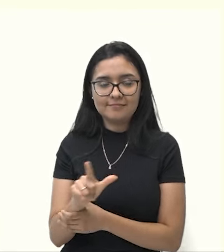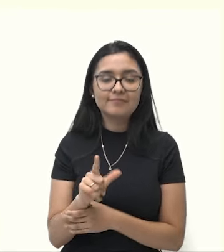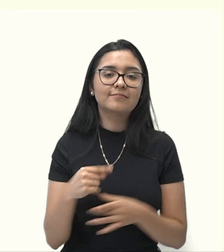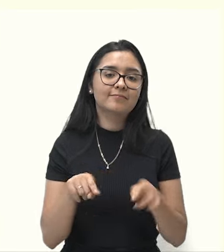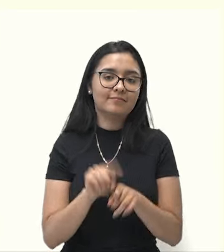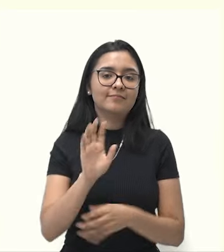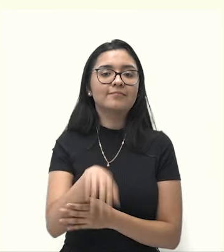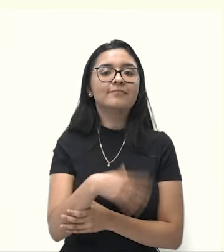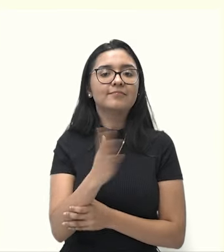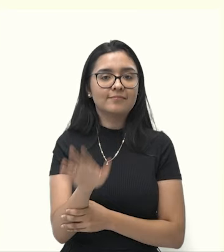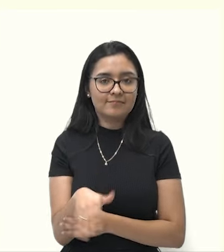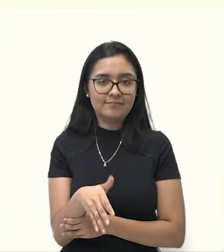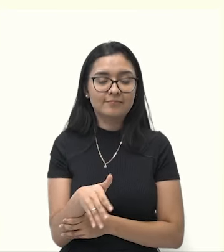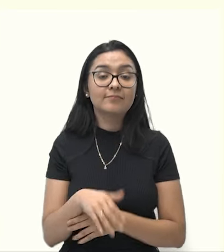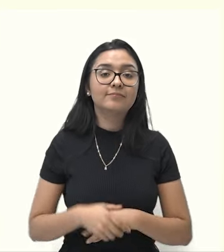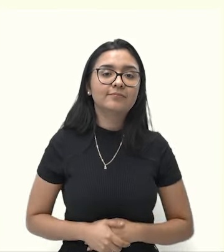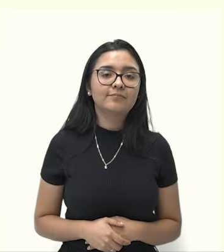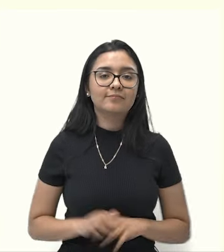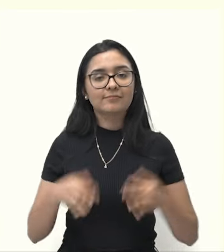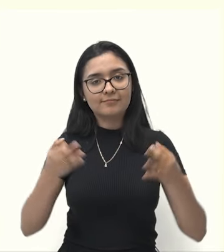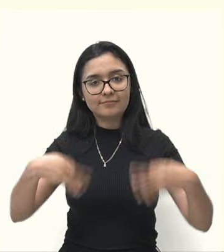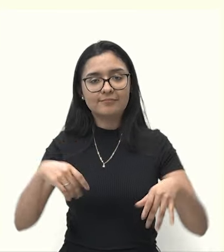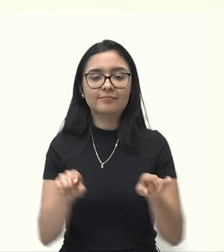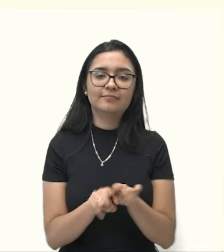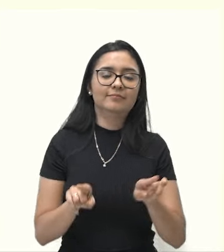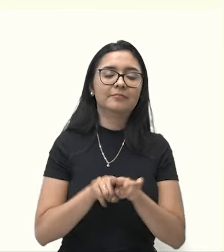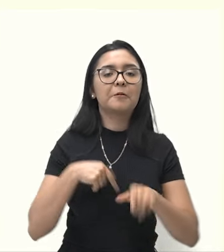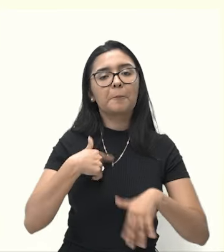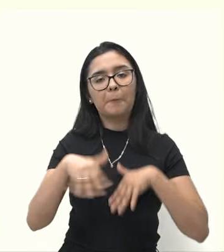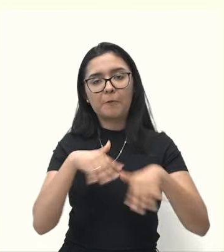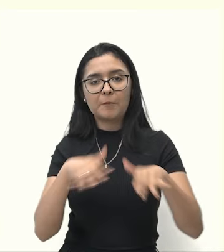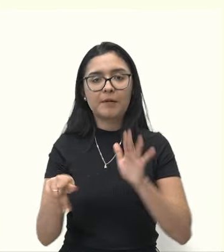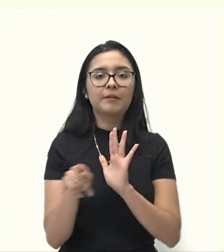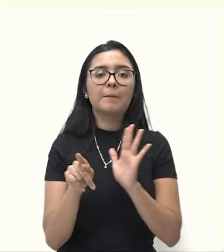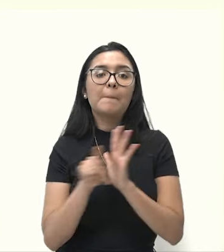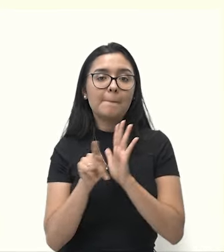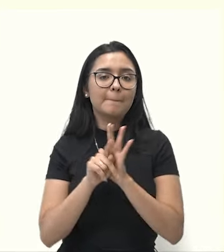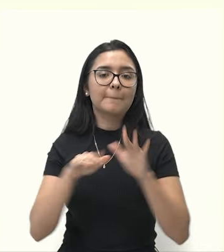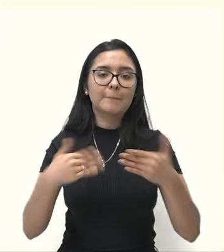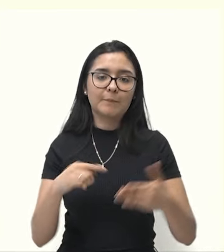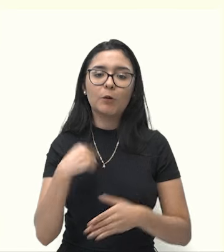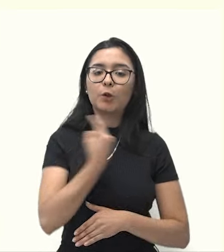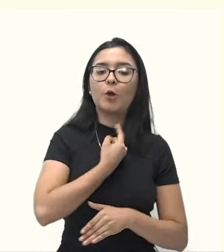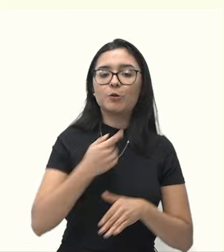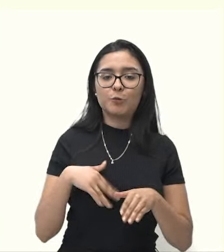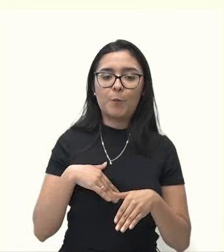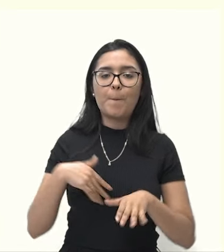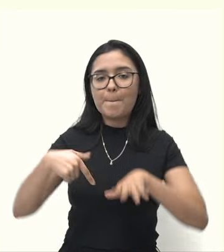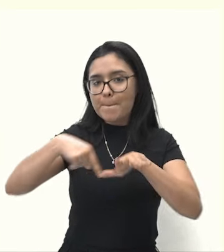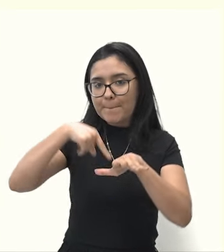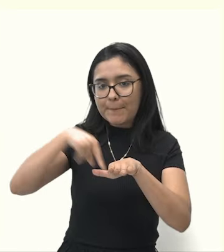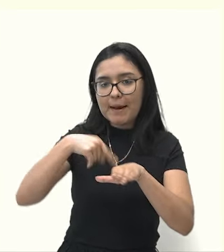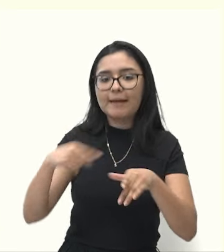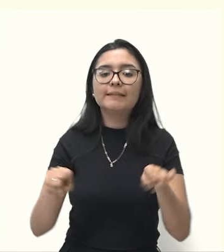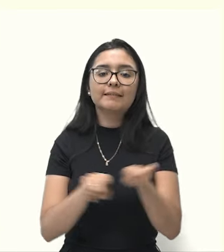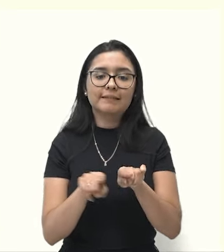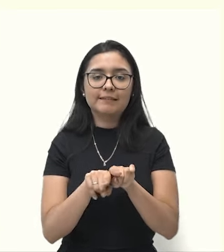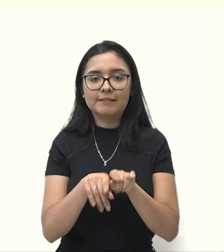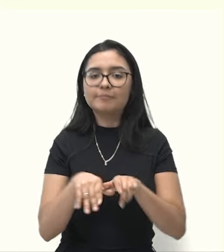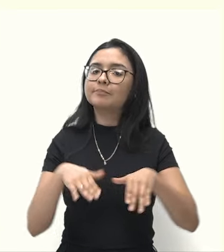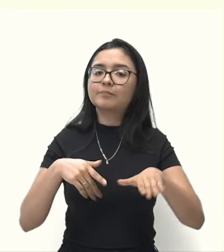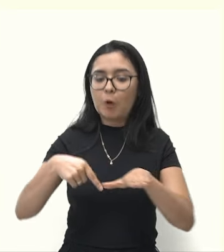sua mão para o lado externo. O mesmo movimento nós fazemos com os nossos pés. Nós vamos ter